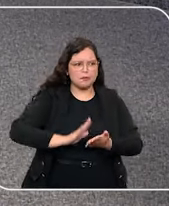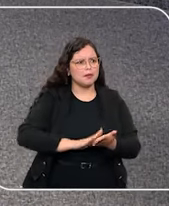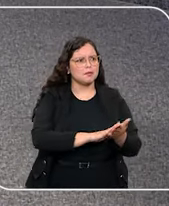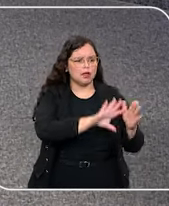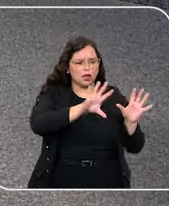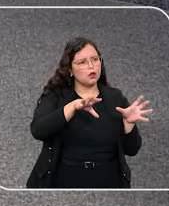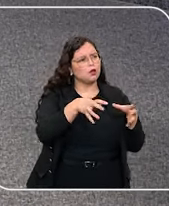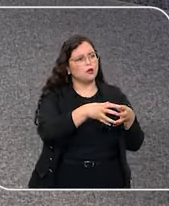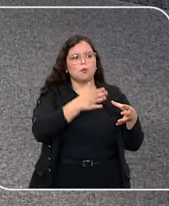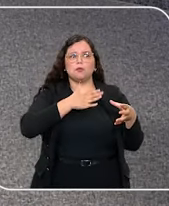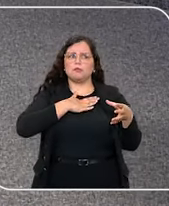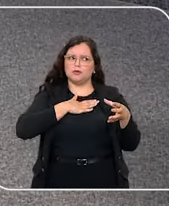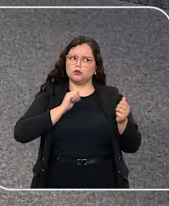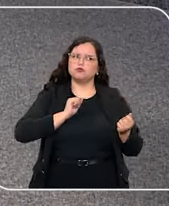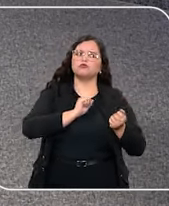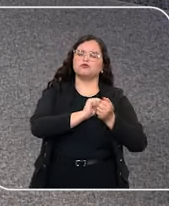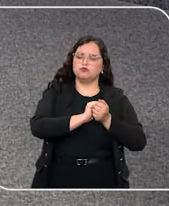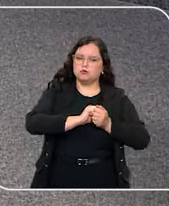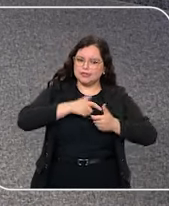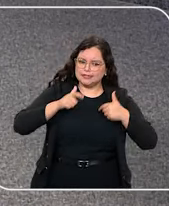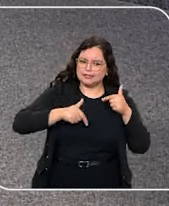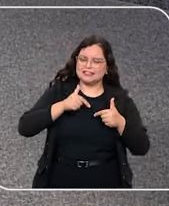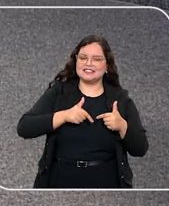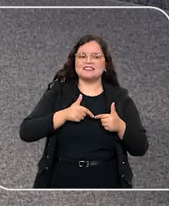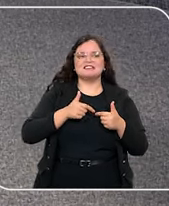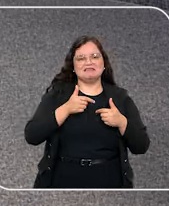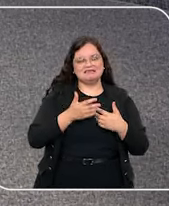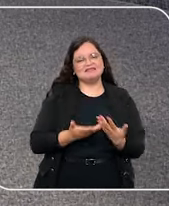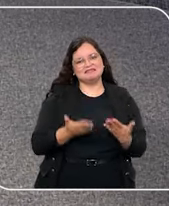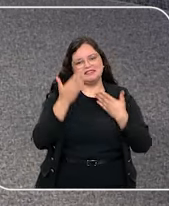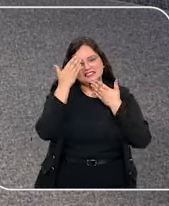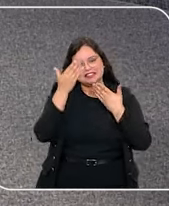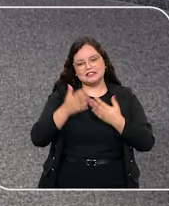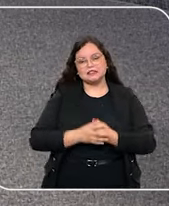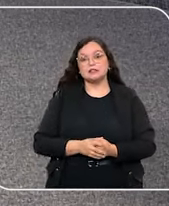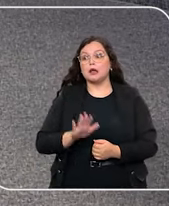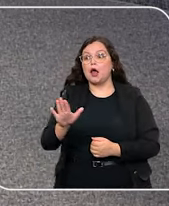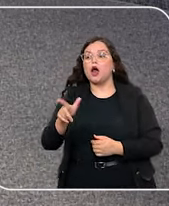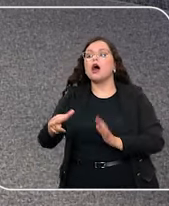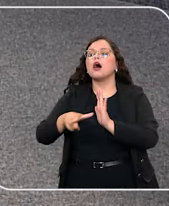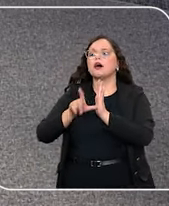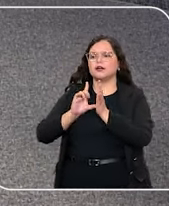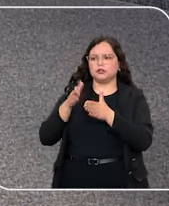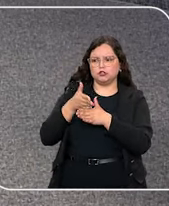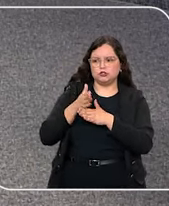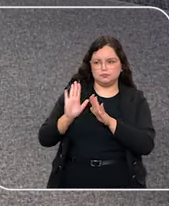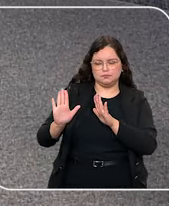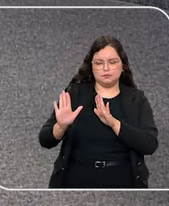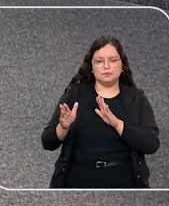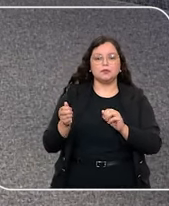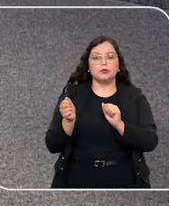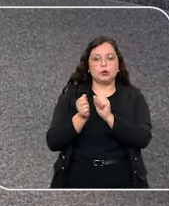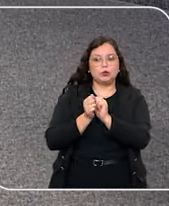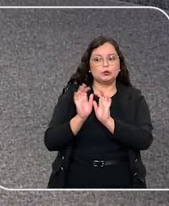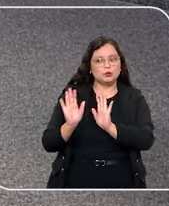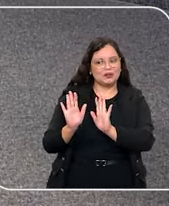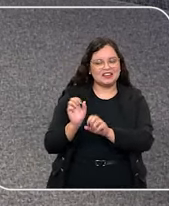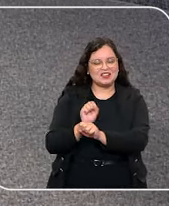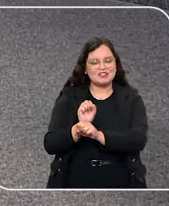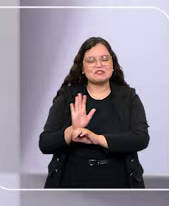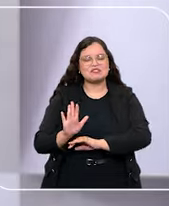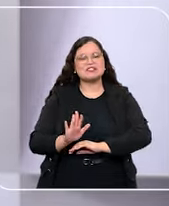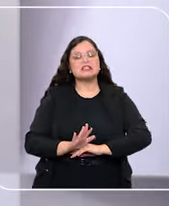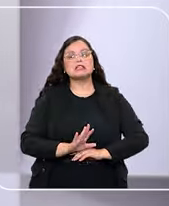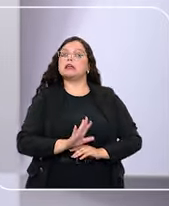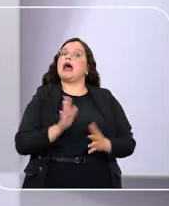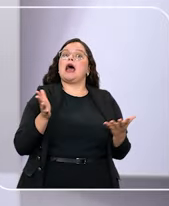parabéns também a toda a equipe que sempre esteve comigo nesses meses aí de apuração. Obrigada. certeza. Mas antes de ir embora, fica aqui um pouquinho com a gente ainda, tá bom? Por